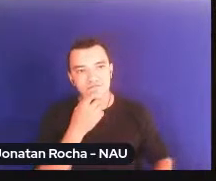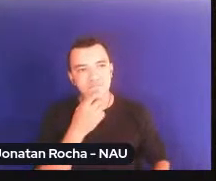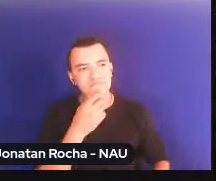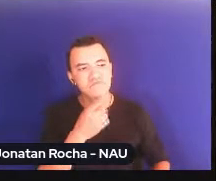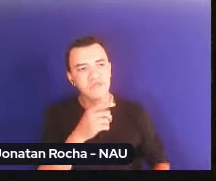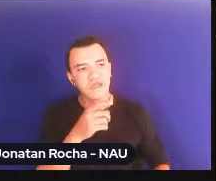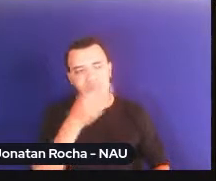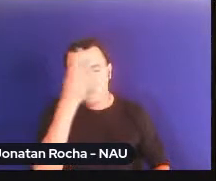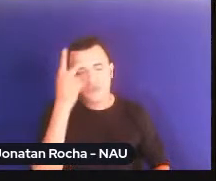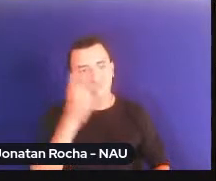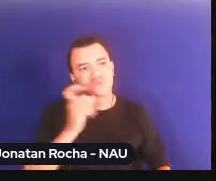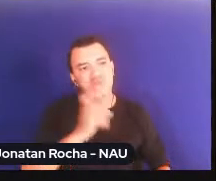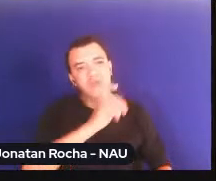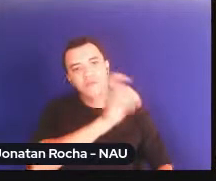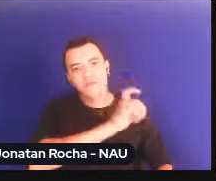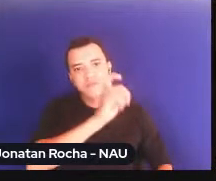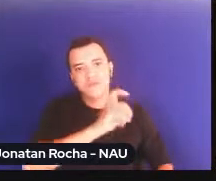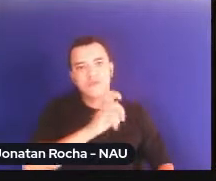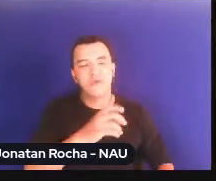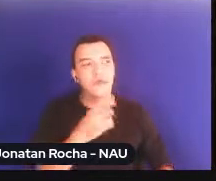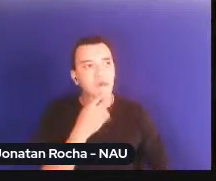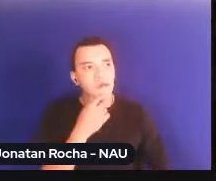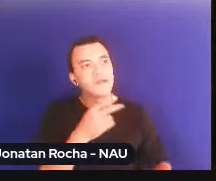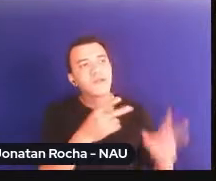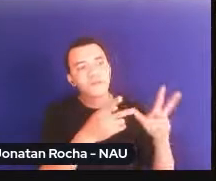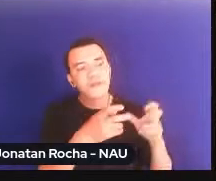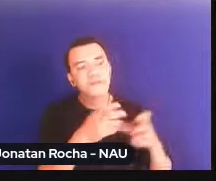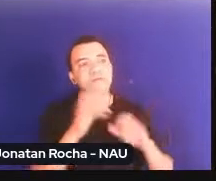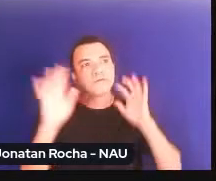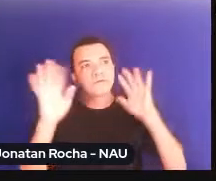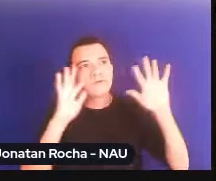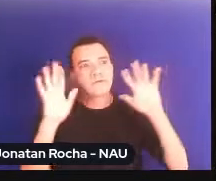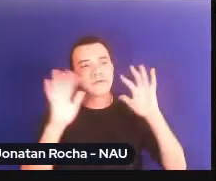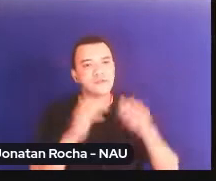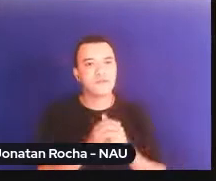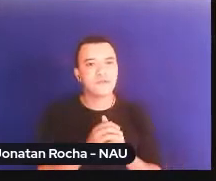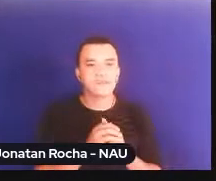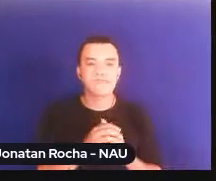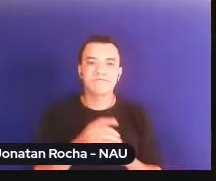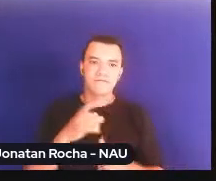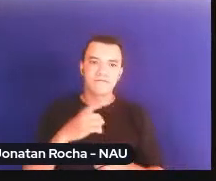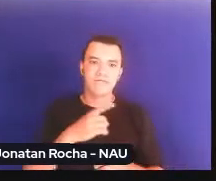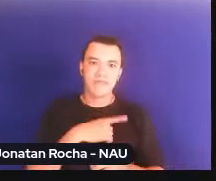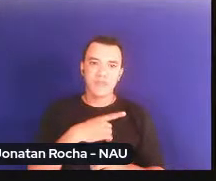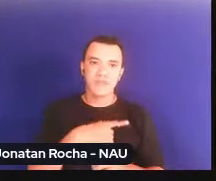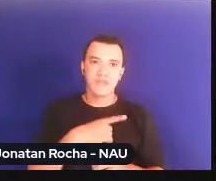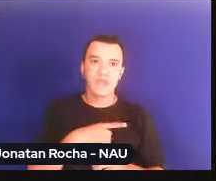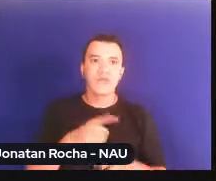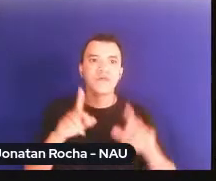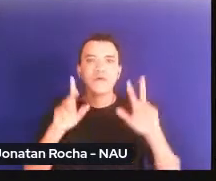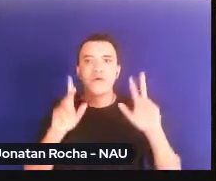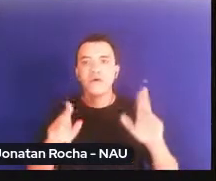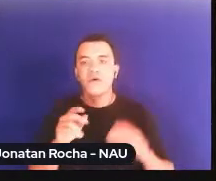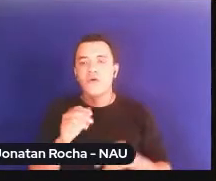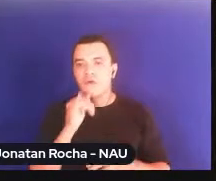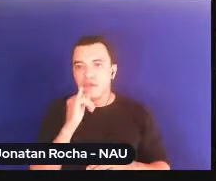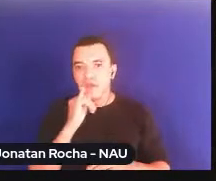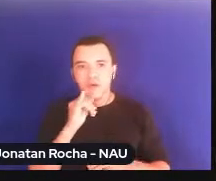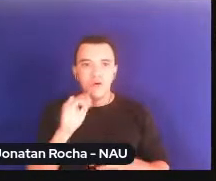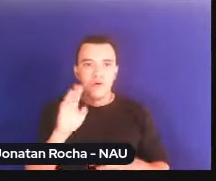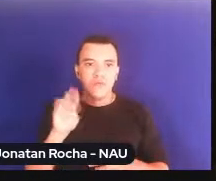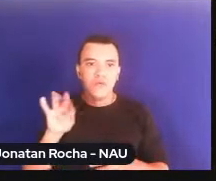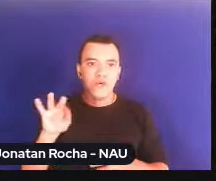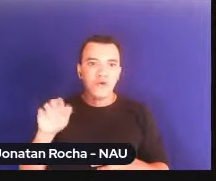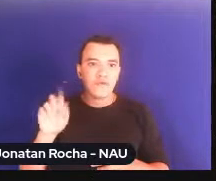tem, mas compreenda que aquele grafiteiro me fez refletir que existe aquilo que Boa Ventura de Sousa Santos também já havia